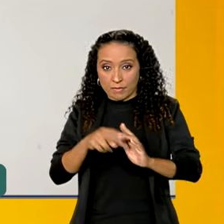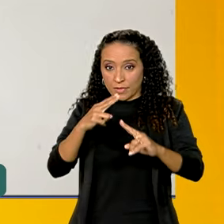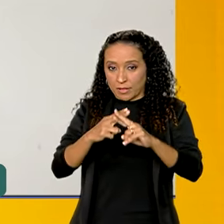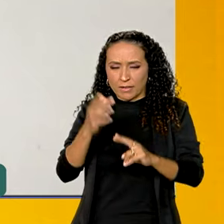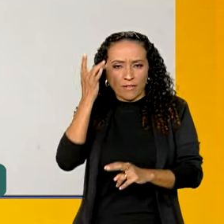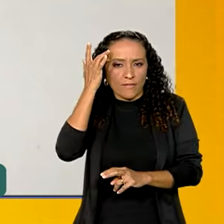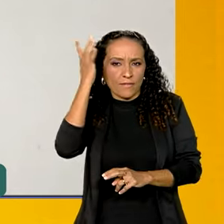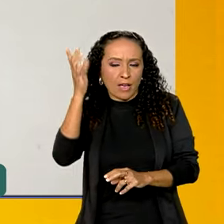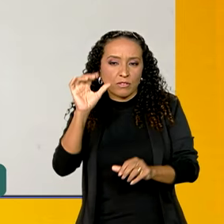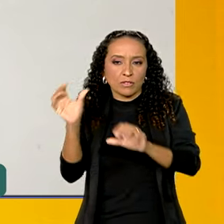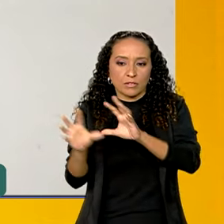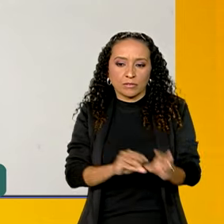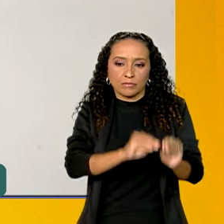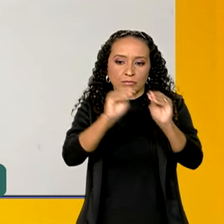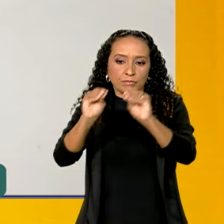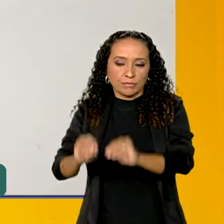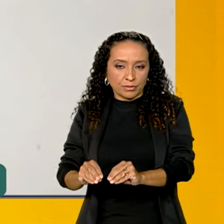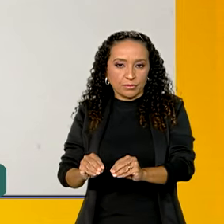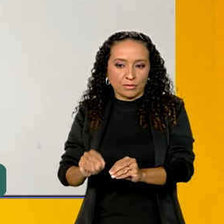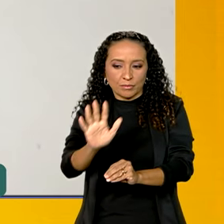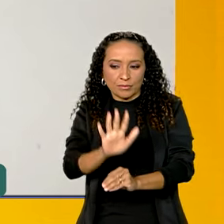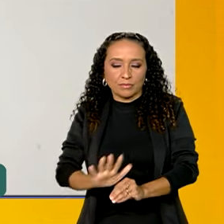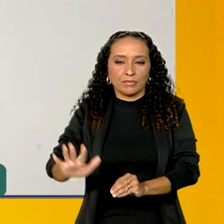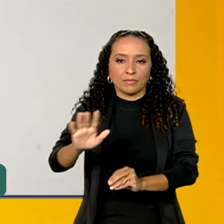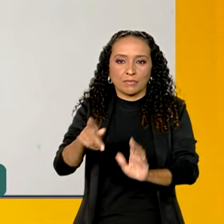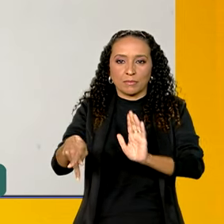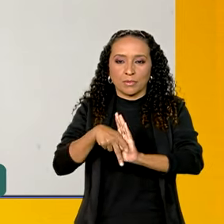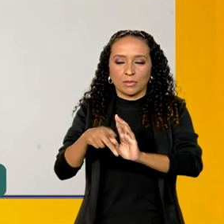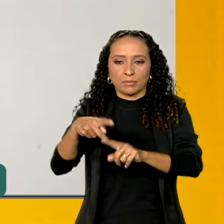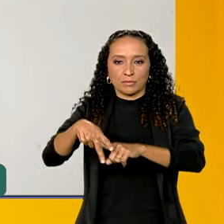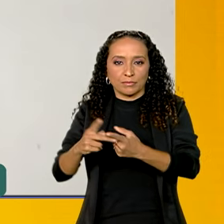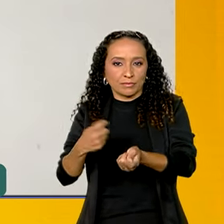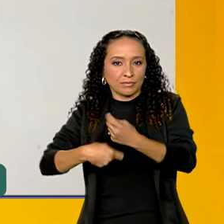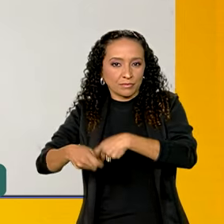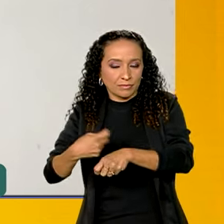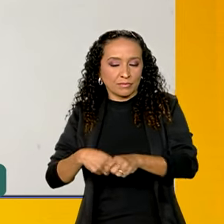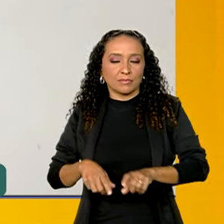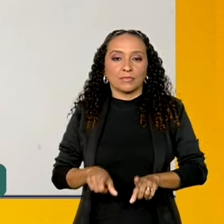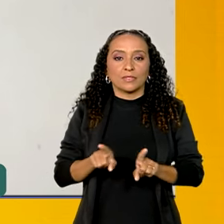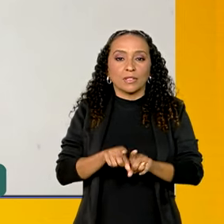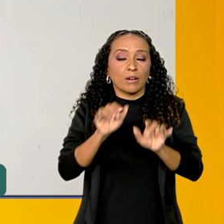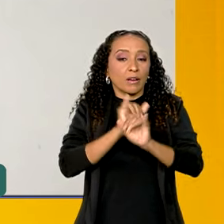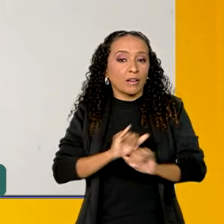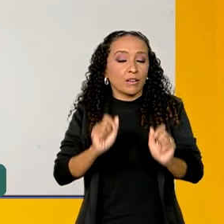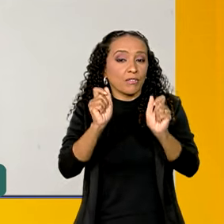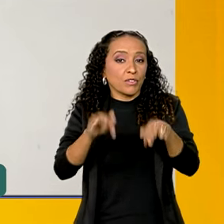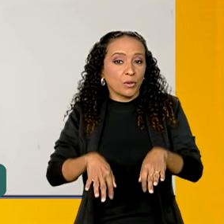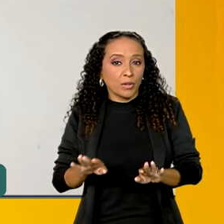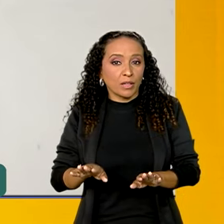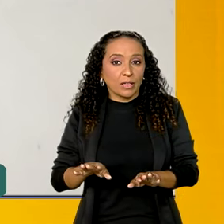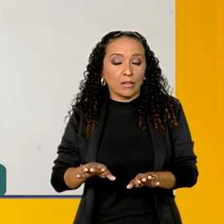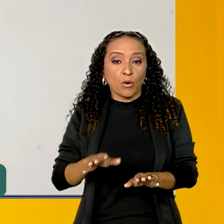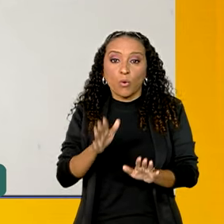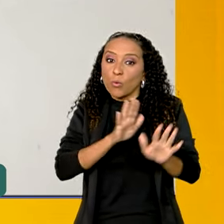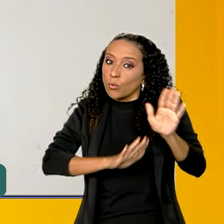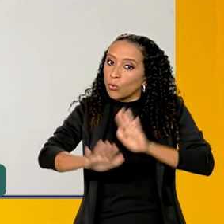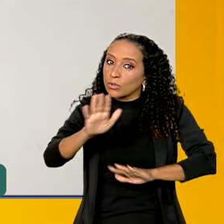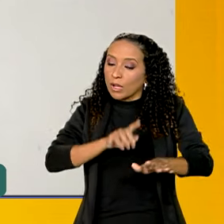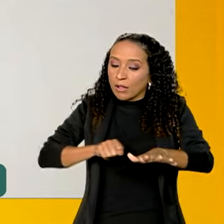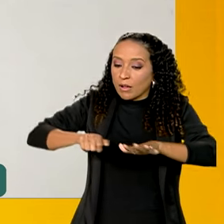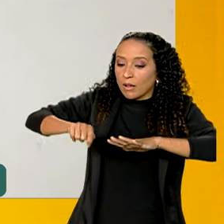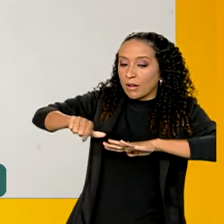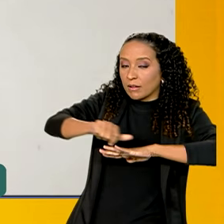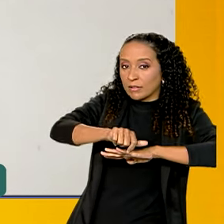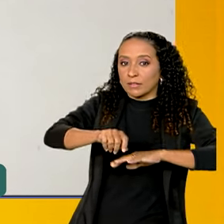que você é transferido diretamente para o ambiente da renegociação. E para um recado aqui final é, não caia em fake news.